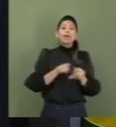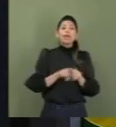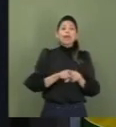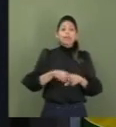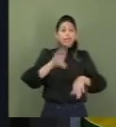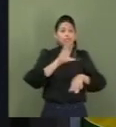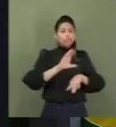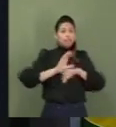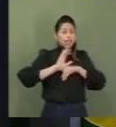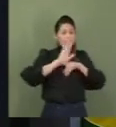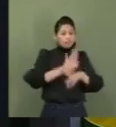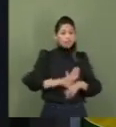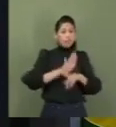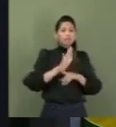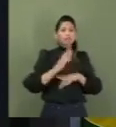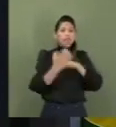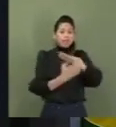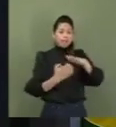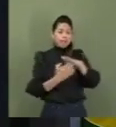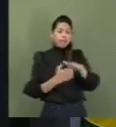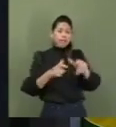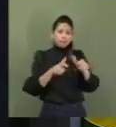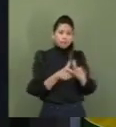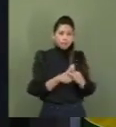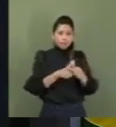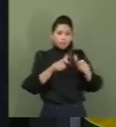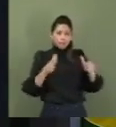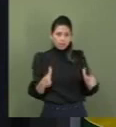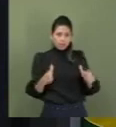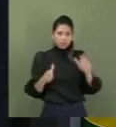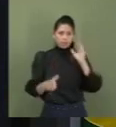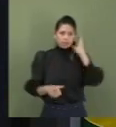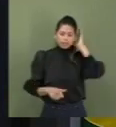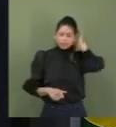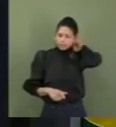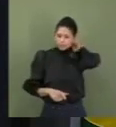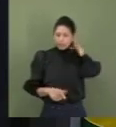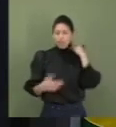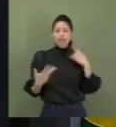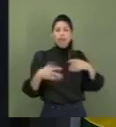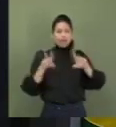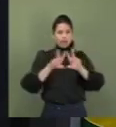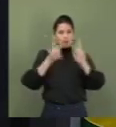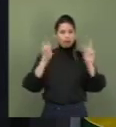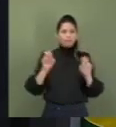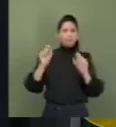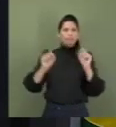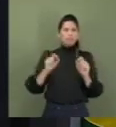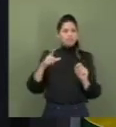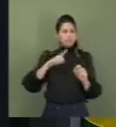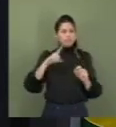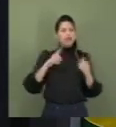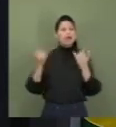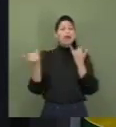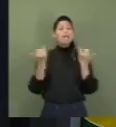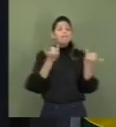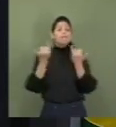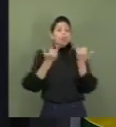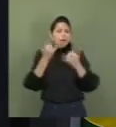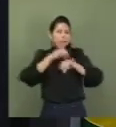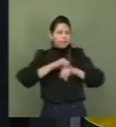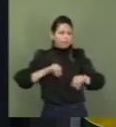micro e pequenas empresas. Vou abrir um parêntese para trazer uma informação mais uma vez